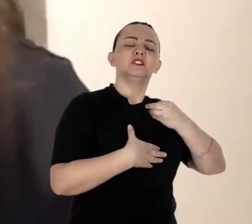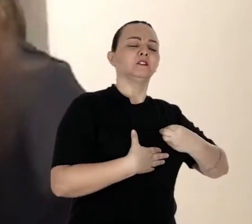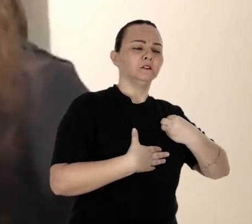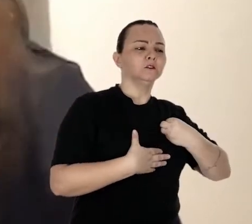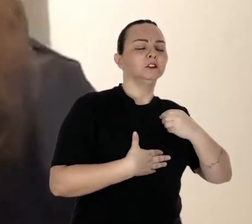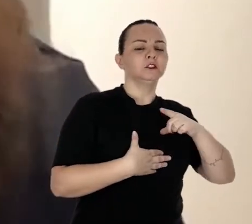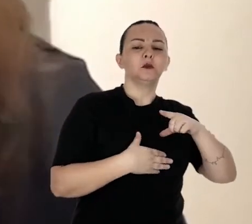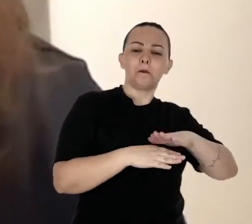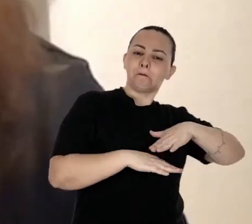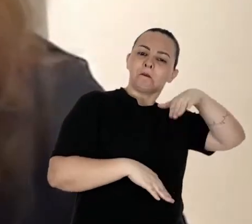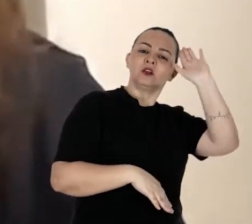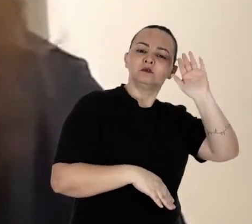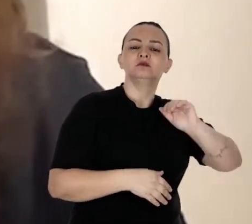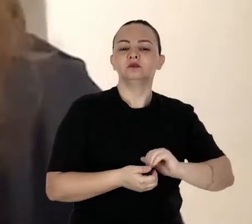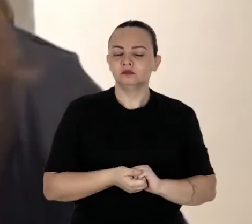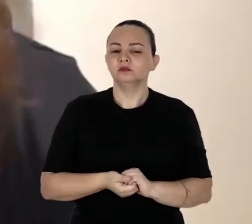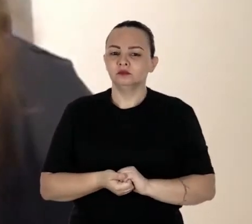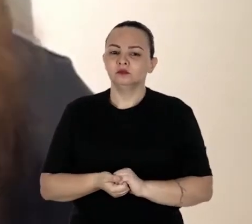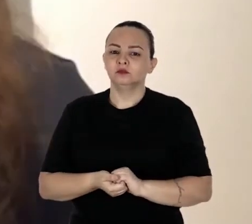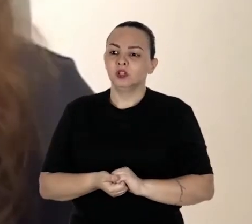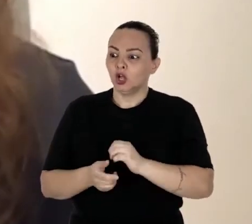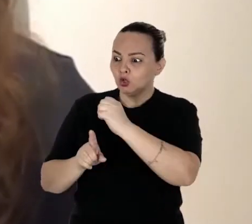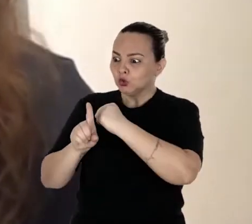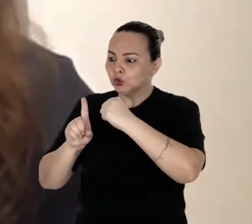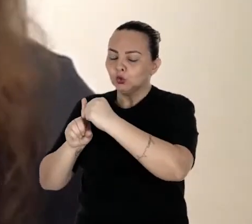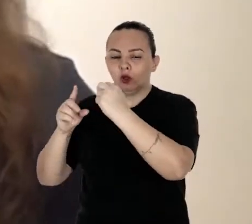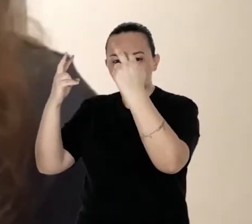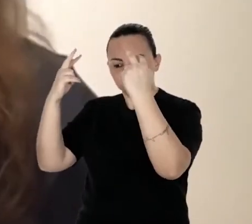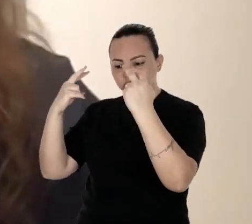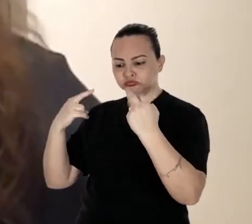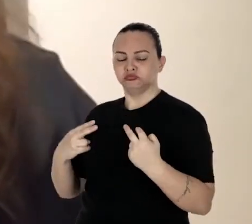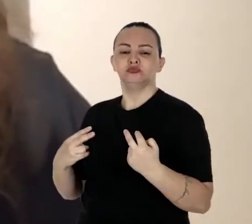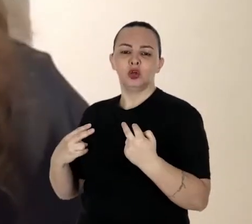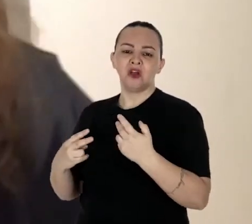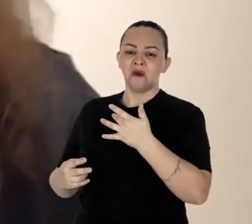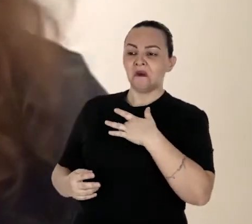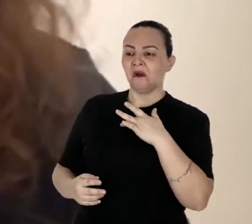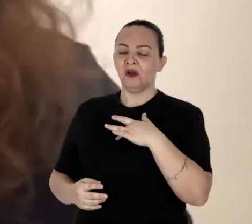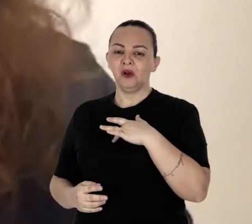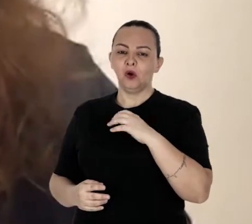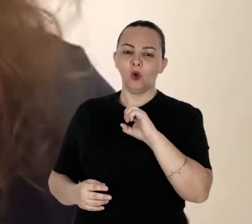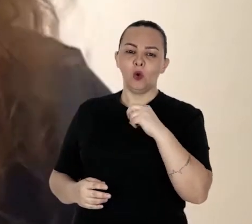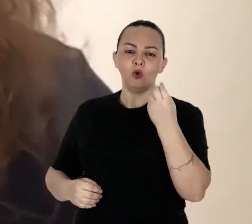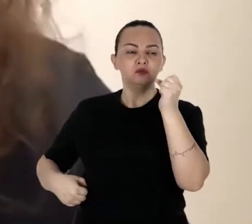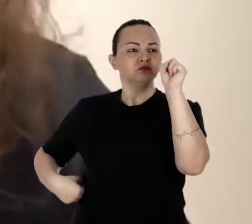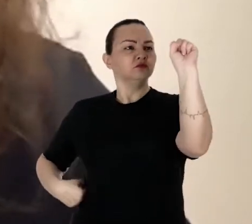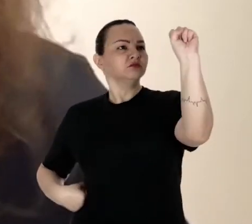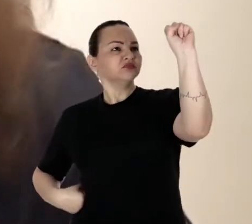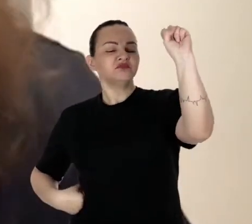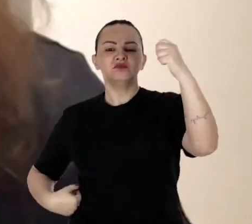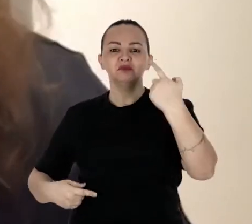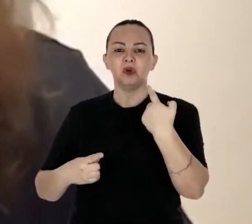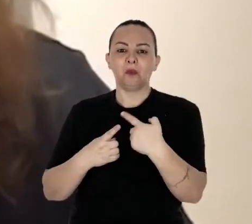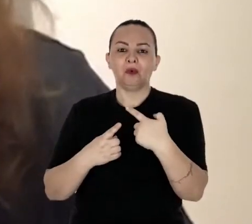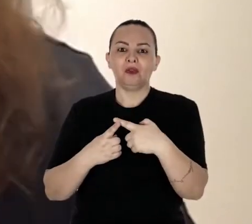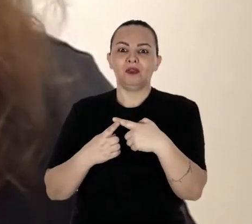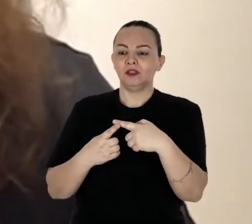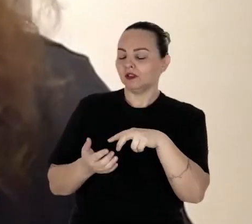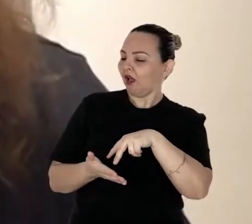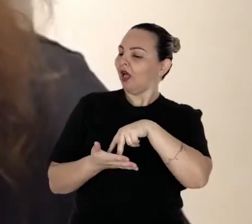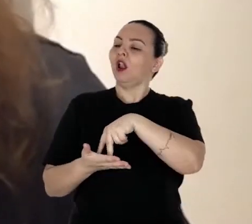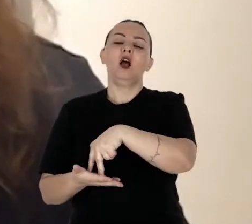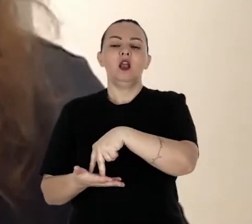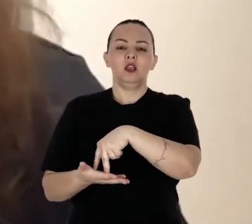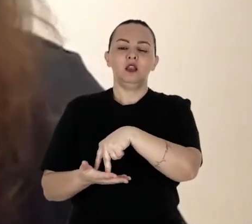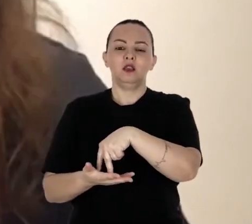todo o prazer que eu tenho de viver. A sociedade tem uma leitura de nossos corpos ou como os coitadinhos ou como o herói, que